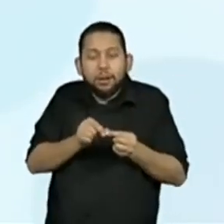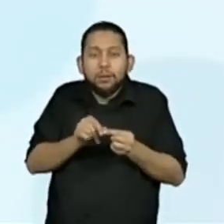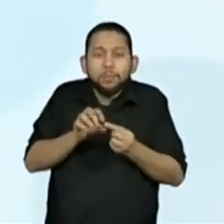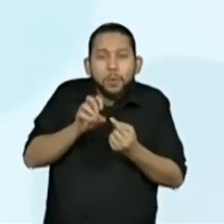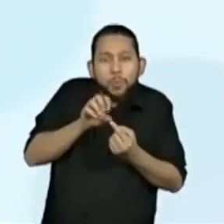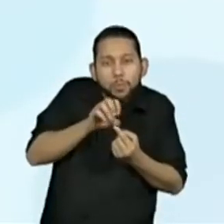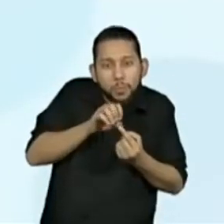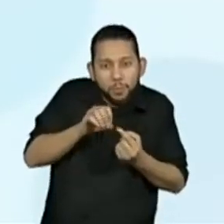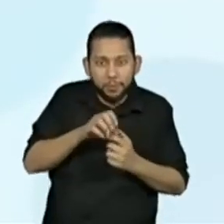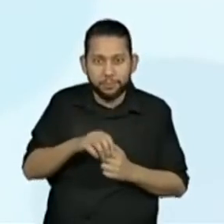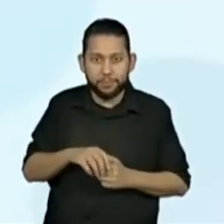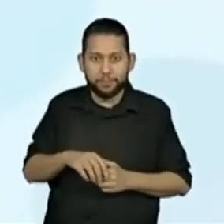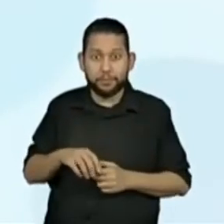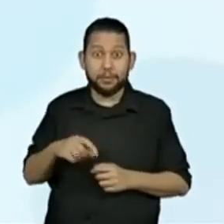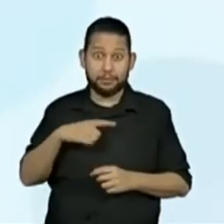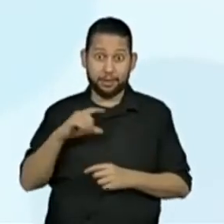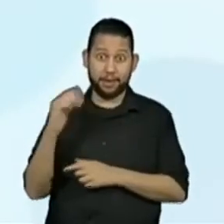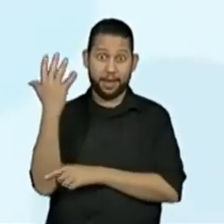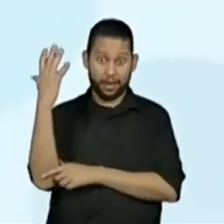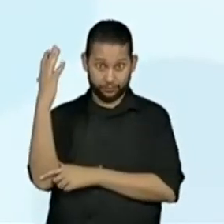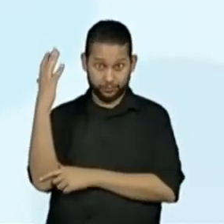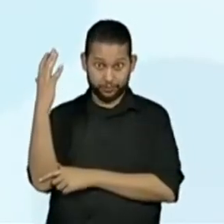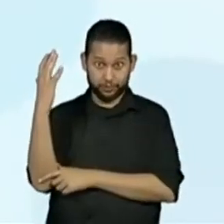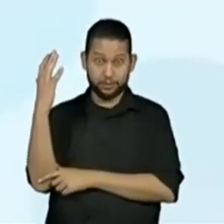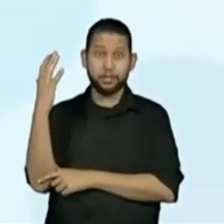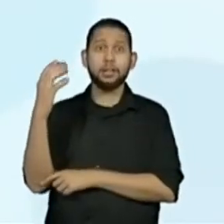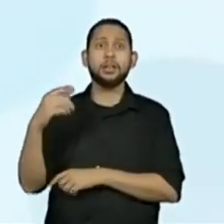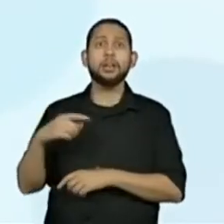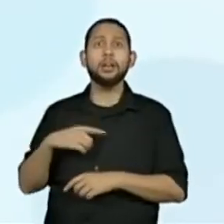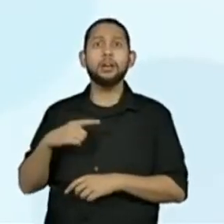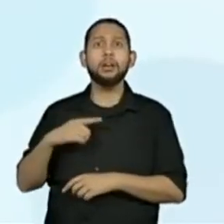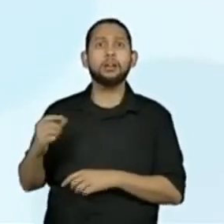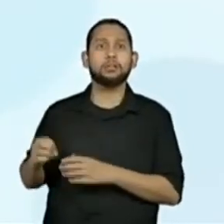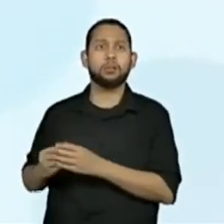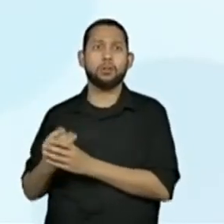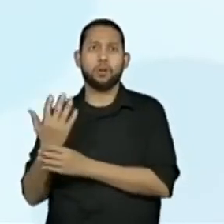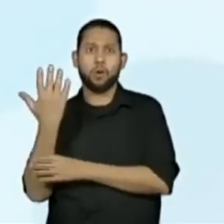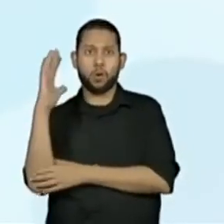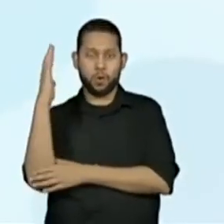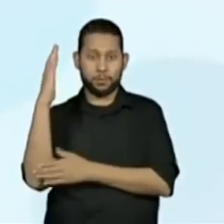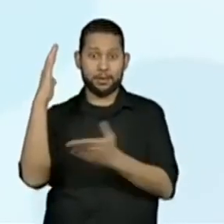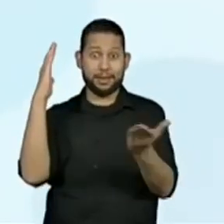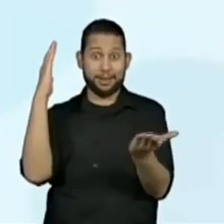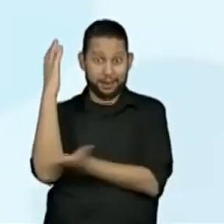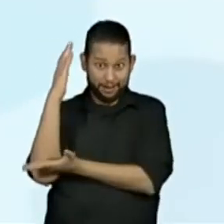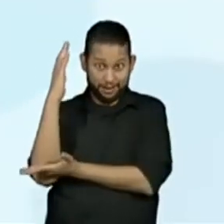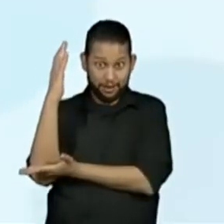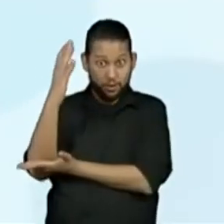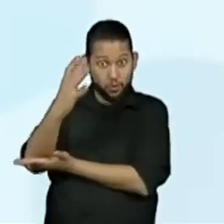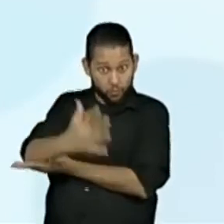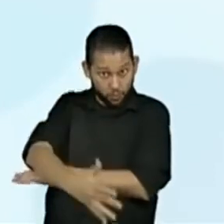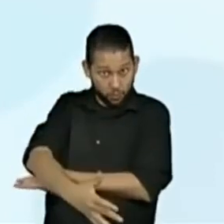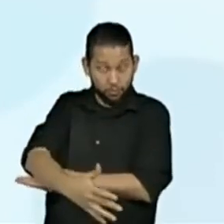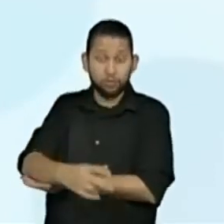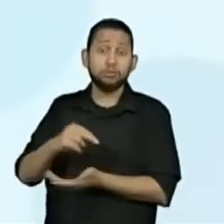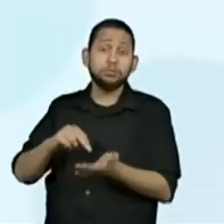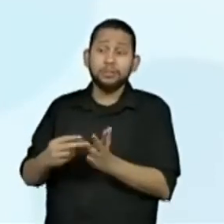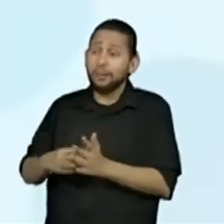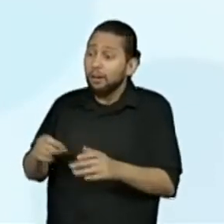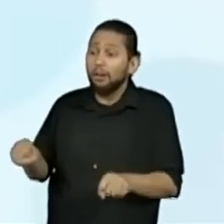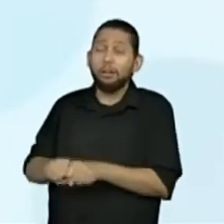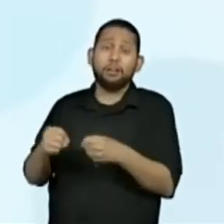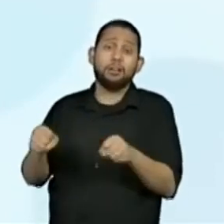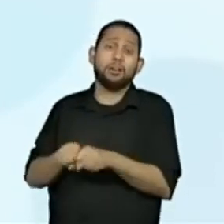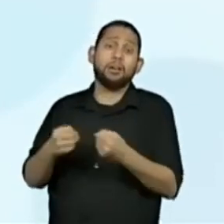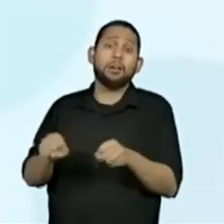o homem aduba árvores está destruindo, quando o homem derruba árvores está destruindo